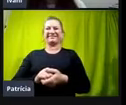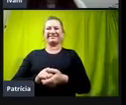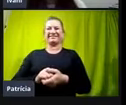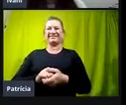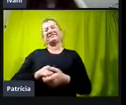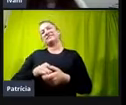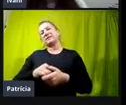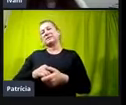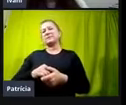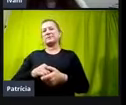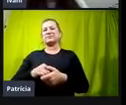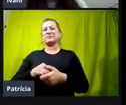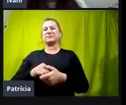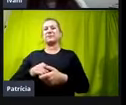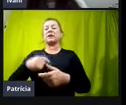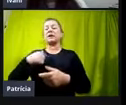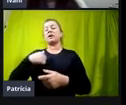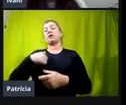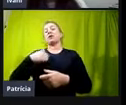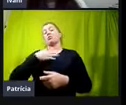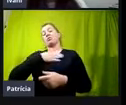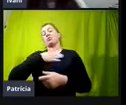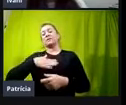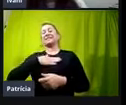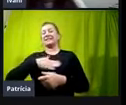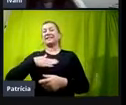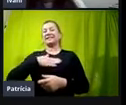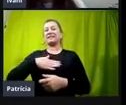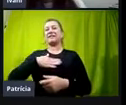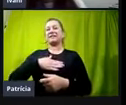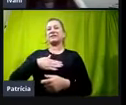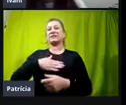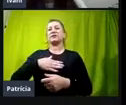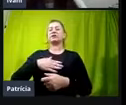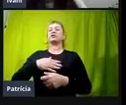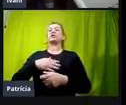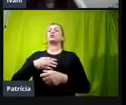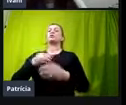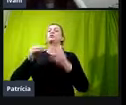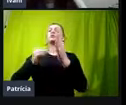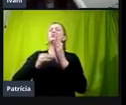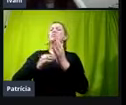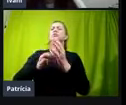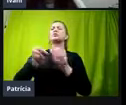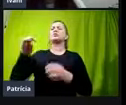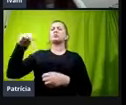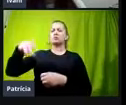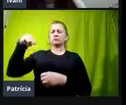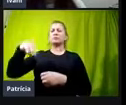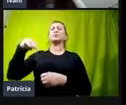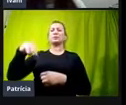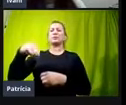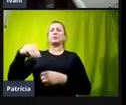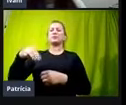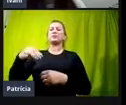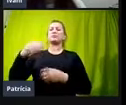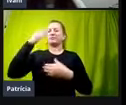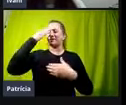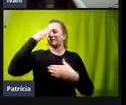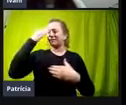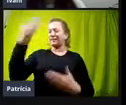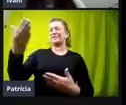assim, eu gostaria, então, de ocupar esses últimos minutinhos também pra, mais do que agradecer